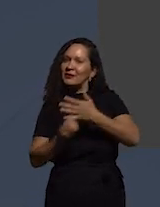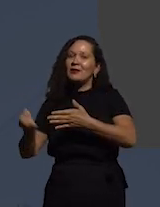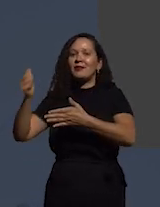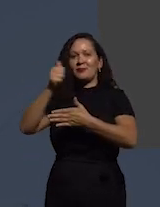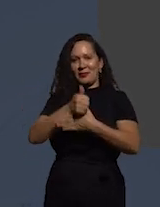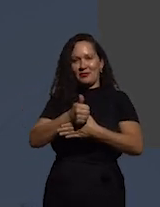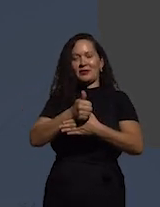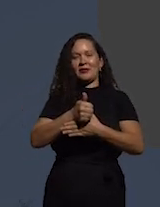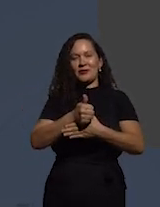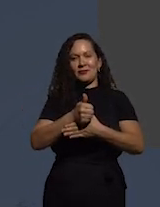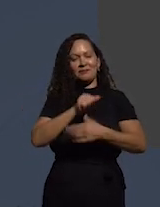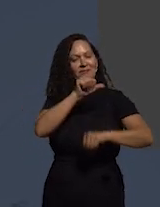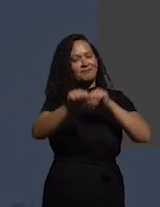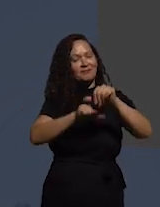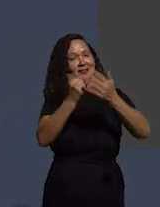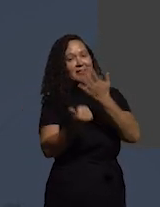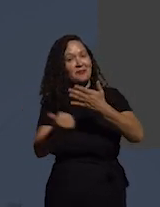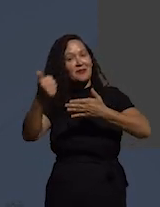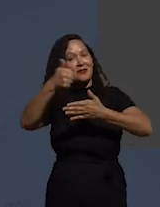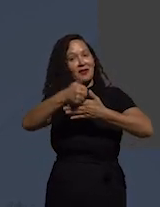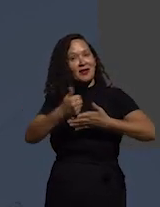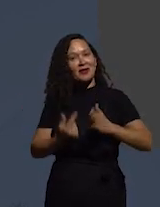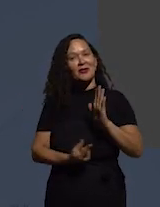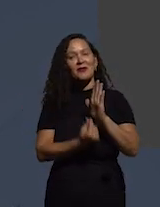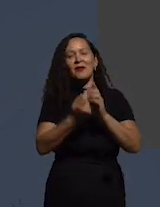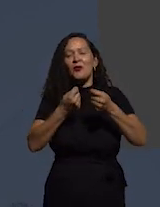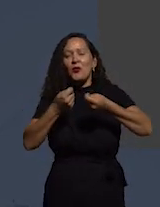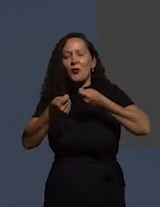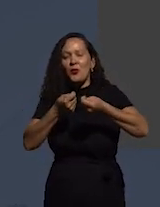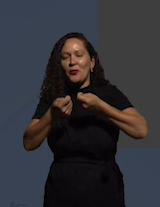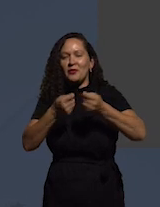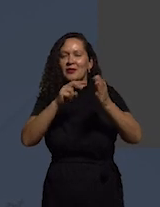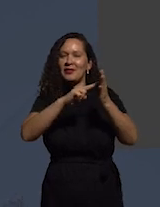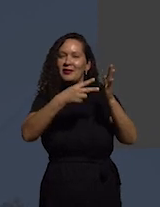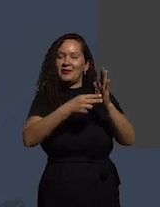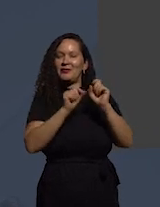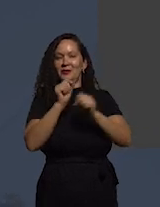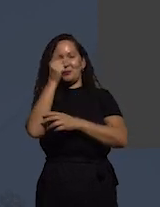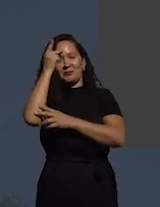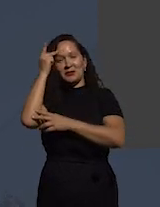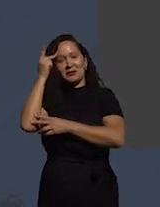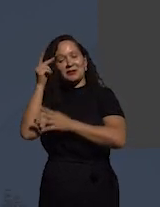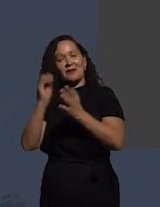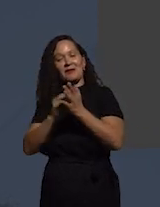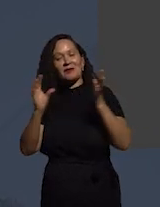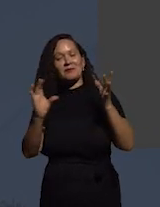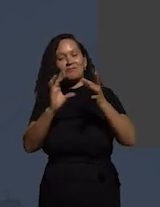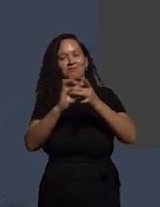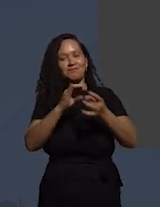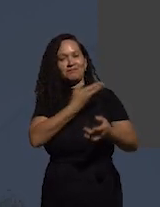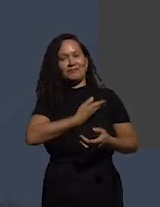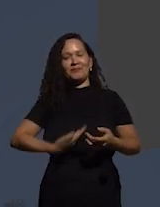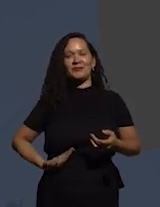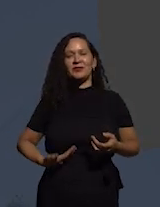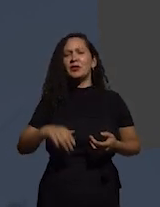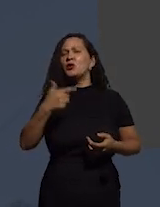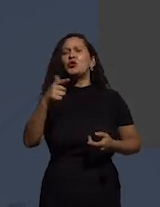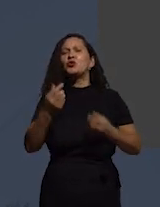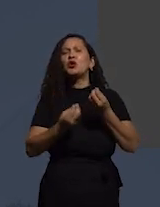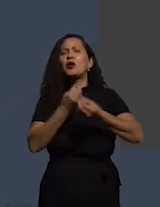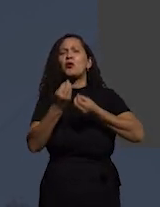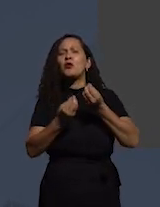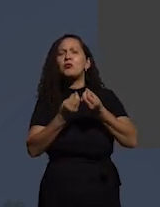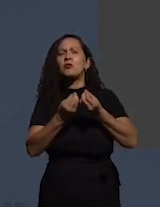convertido em privilégios econômicos. Isso significa que pessoas que não estão conectadas com o governo não têm uma